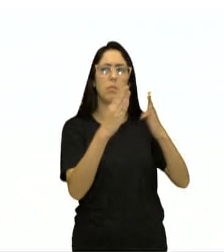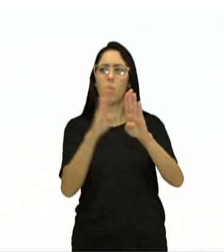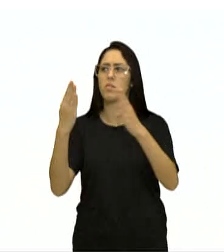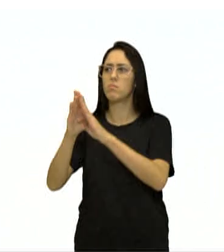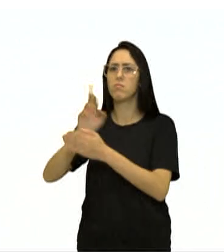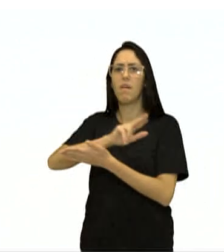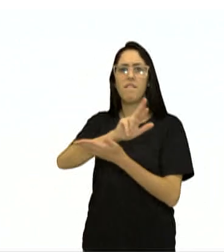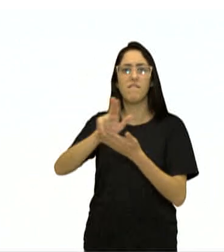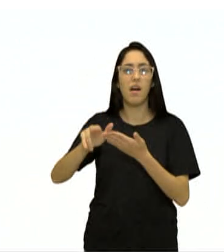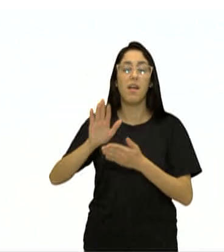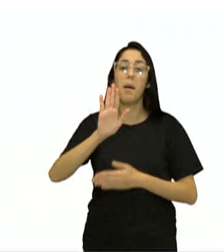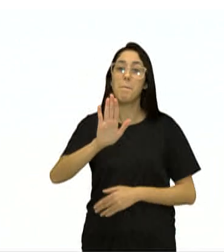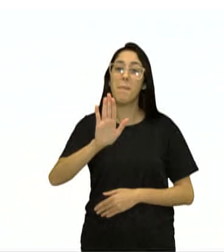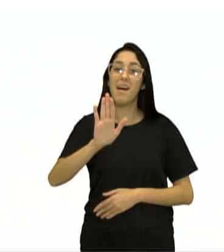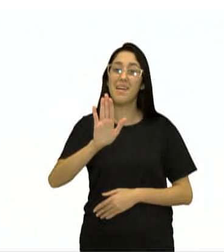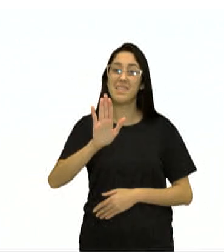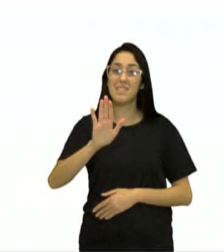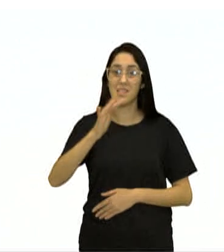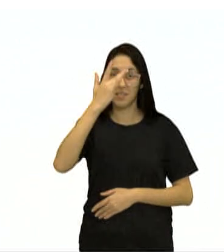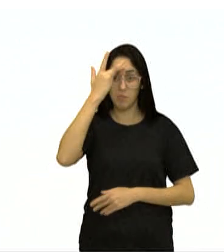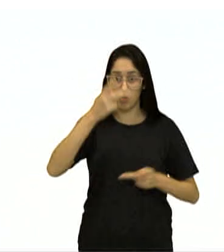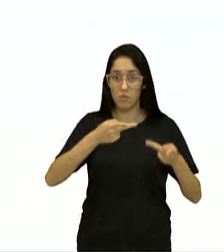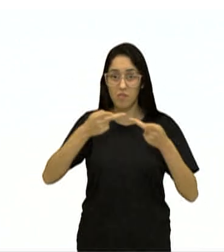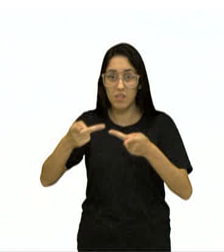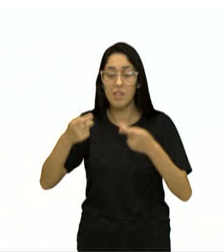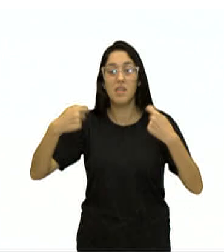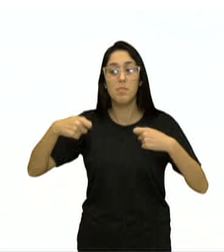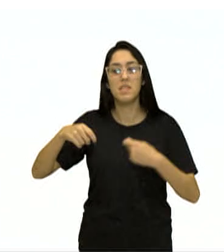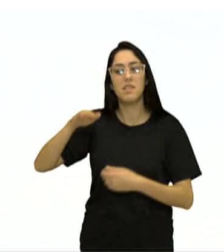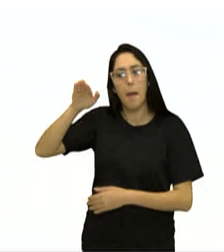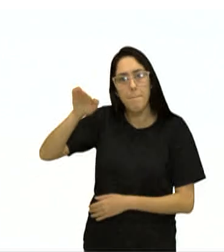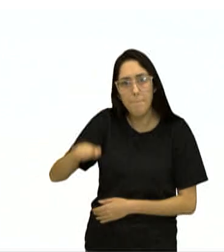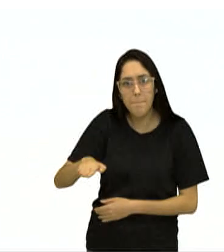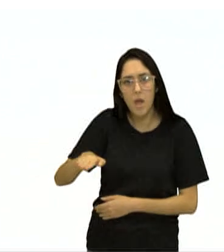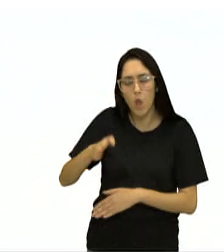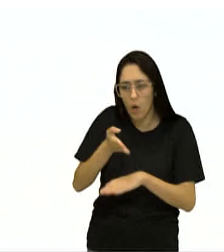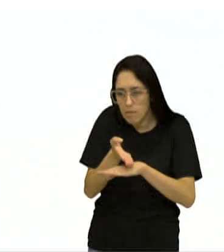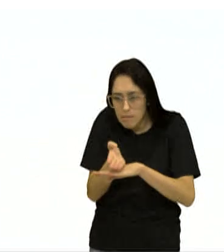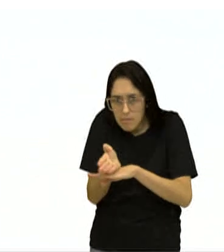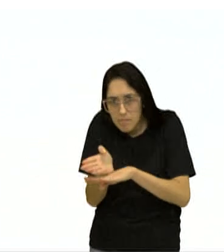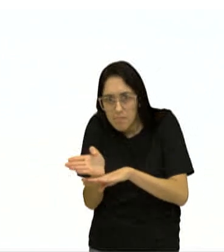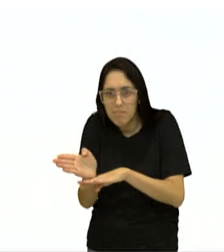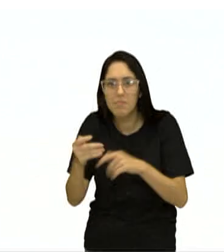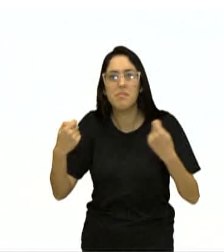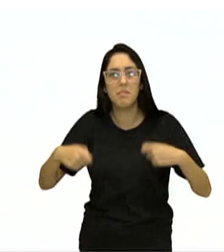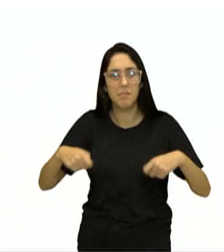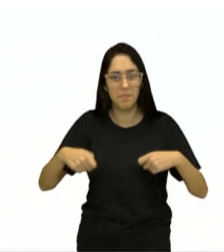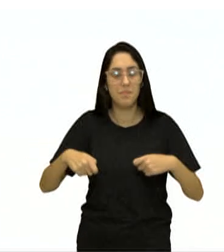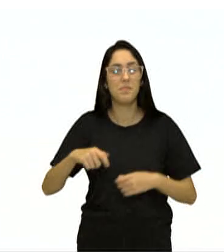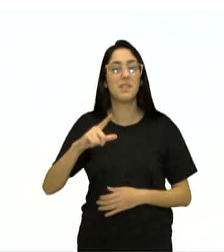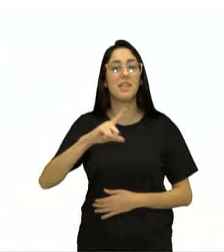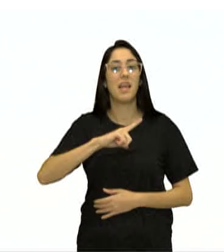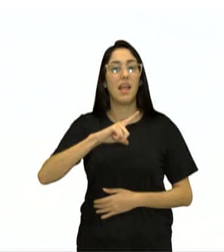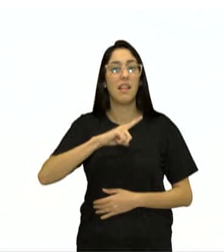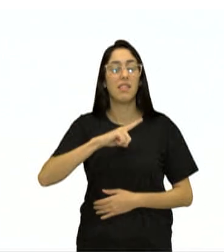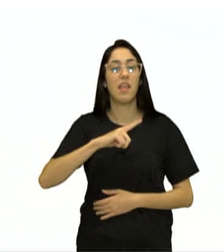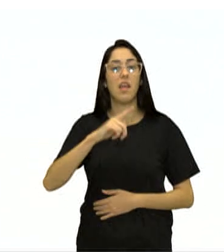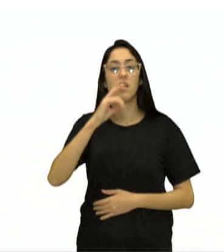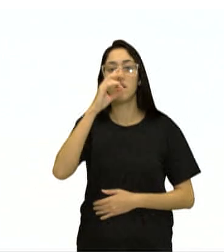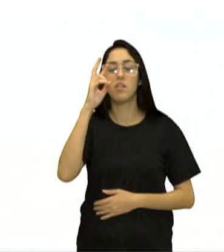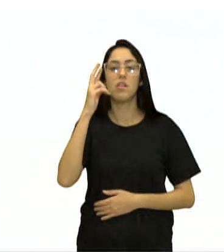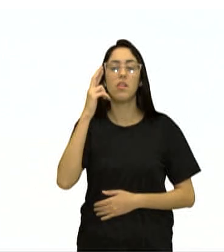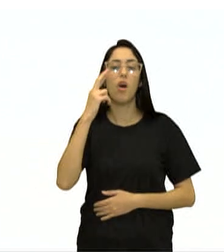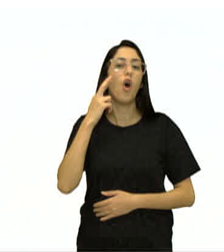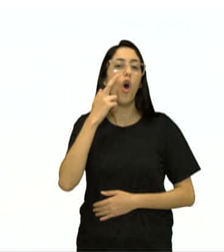utilizar a menor escondida, através da qual você pode ver o roseiral da rainha.